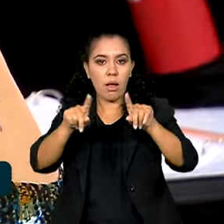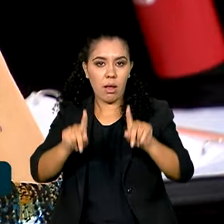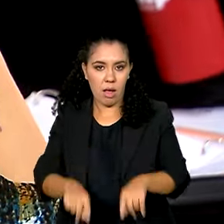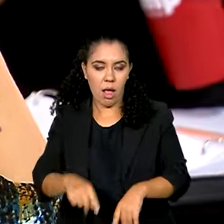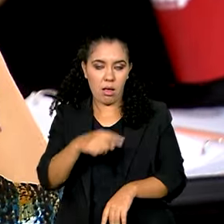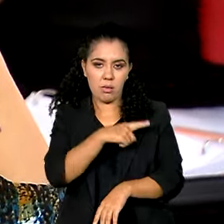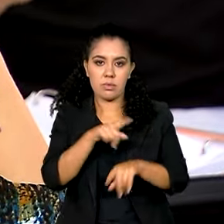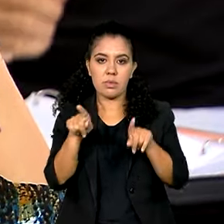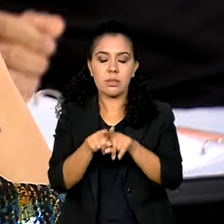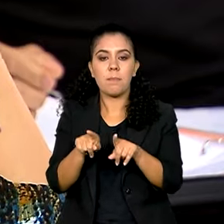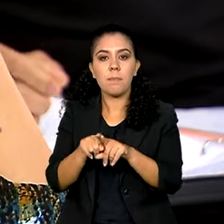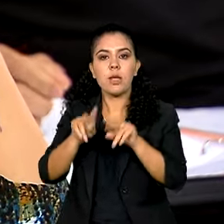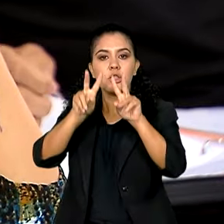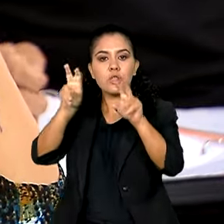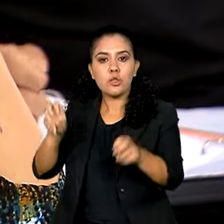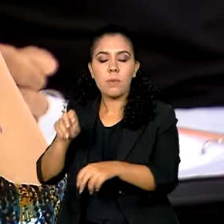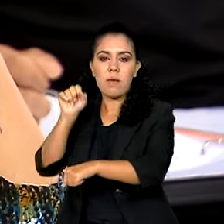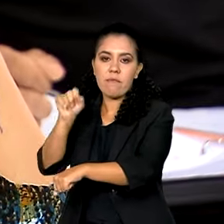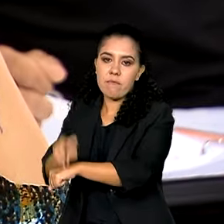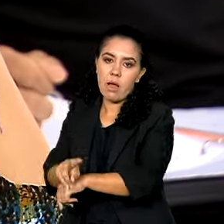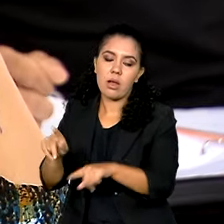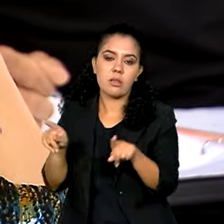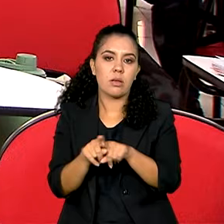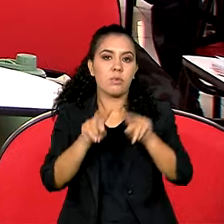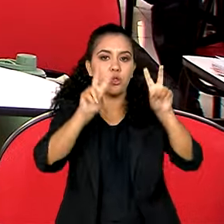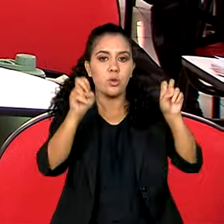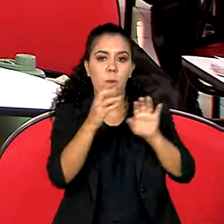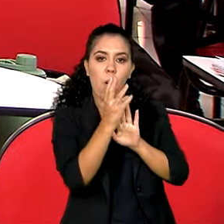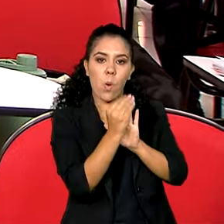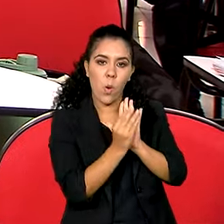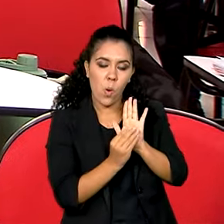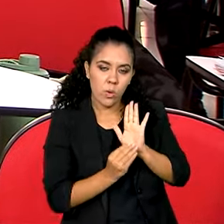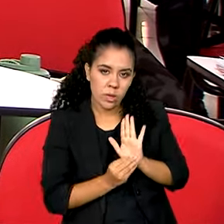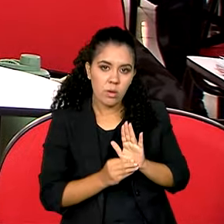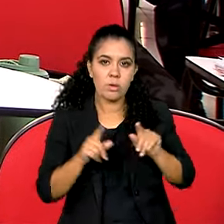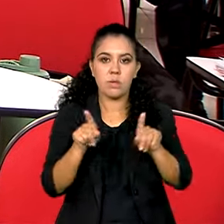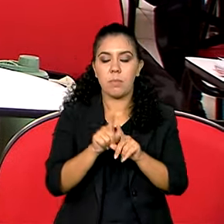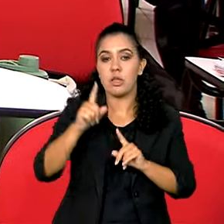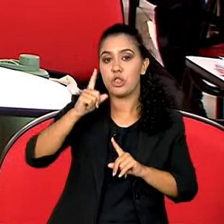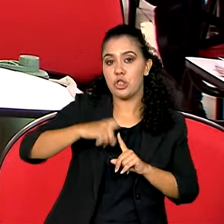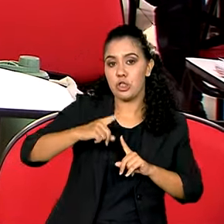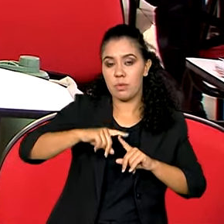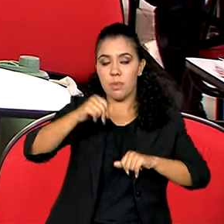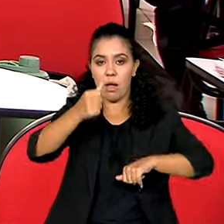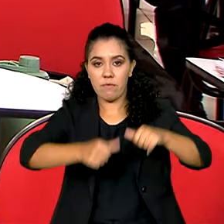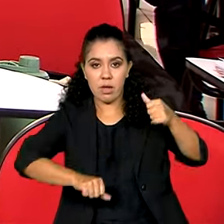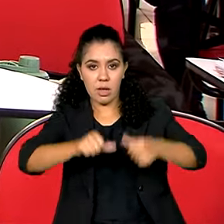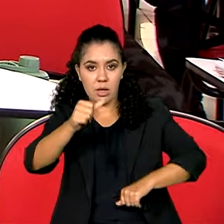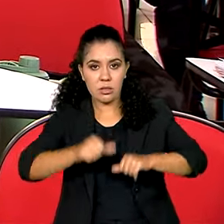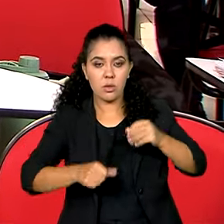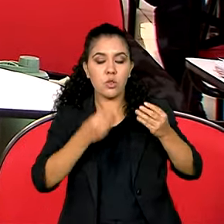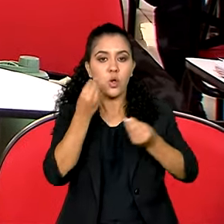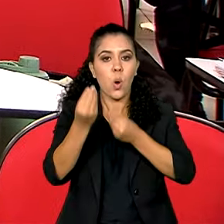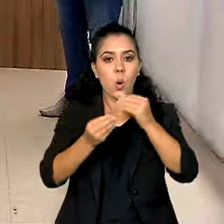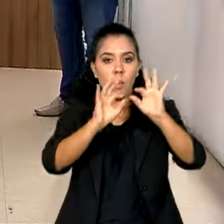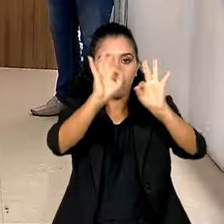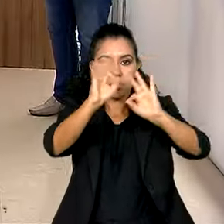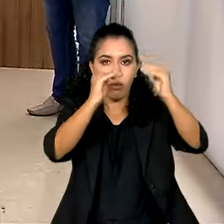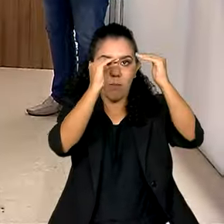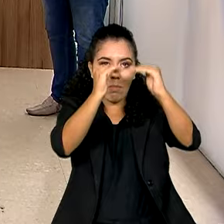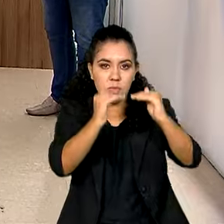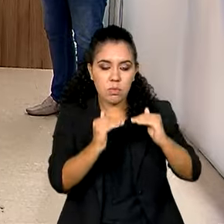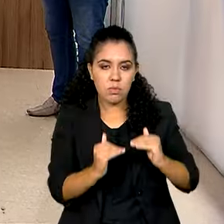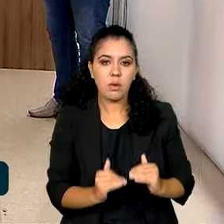preenchimento das vagas, o conteúdo exigido, o tipo de avaliação, a classificação e a